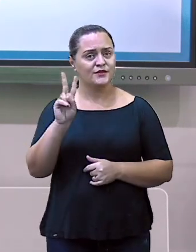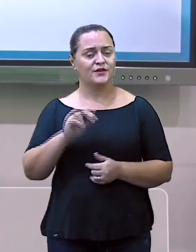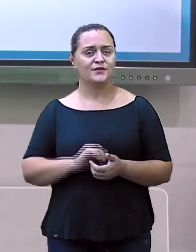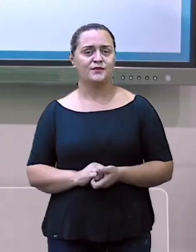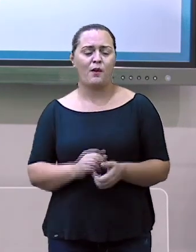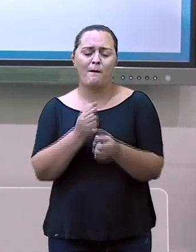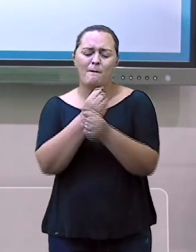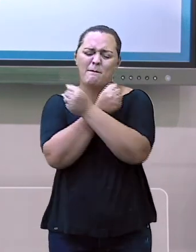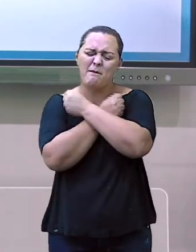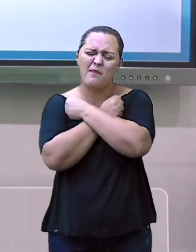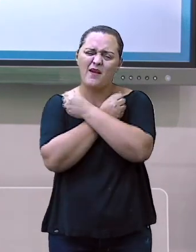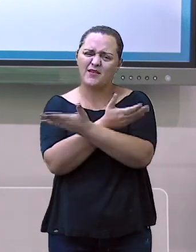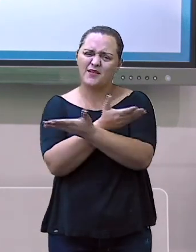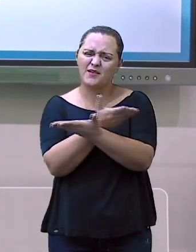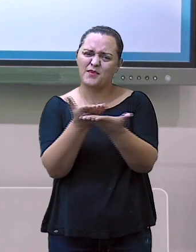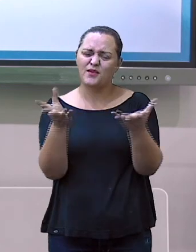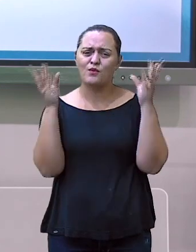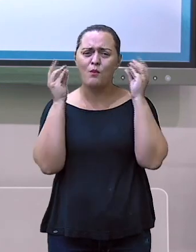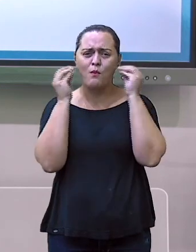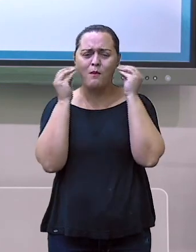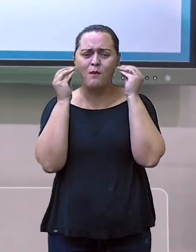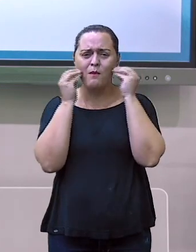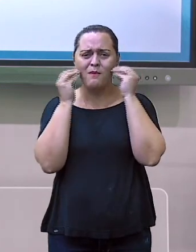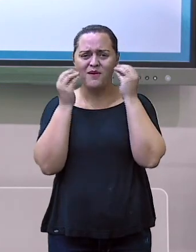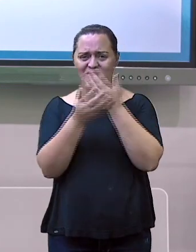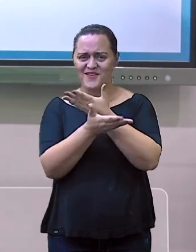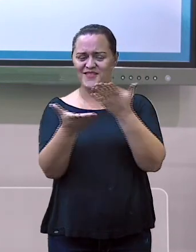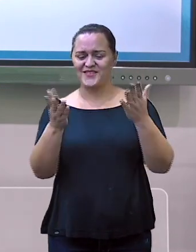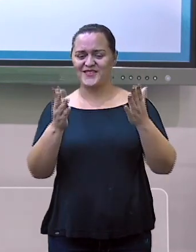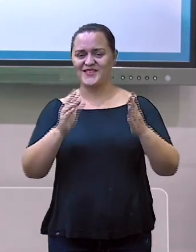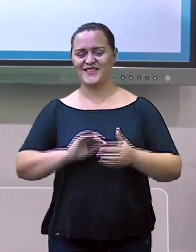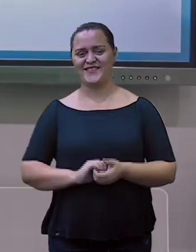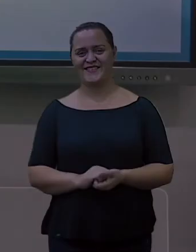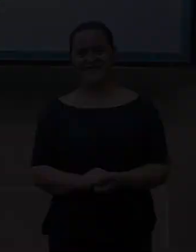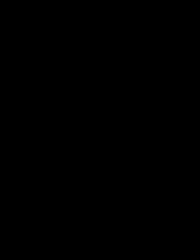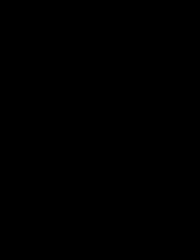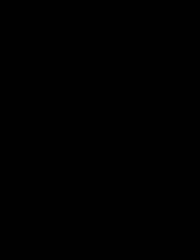Um forte abraço e um cheiro, meus amores! E tchau! Tchau!